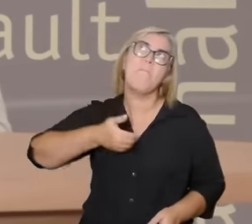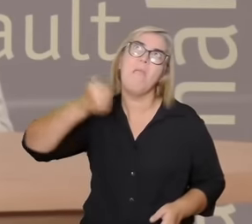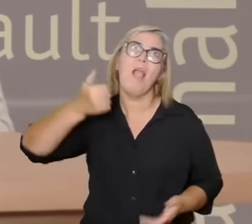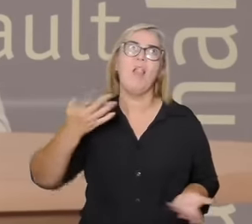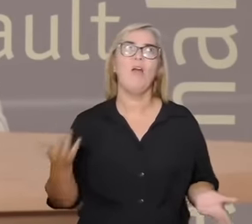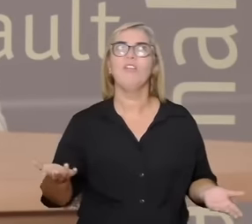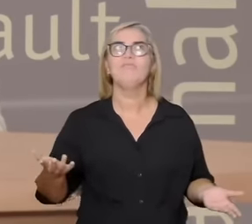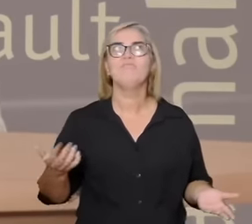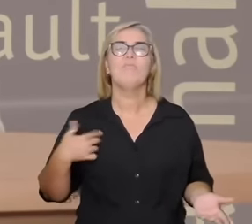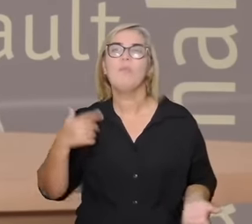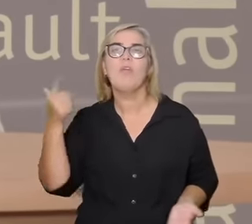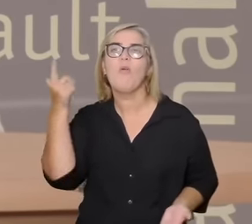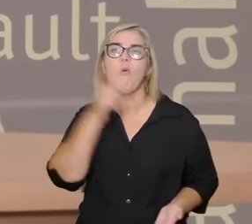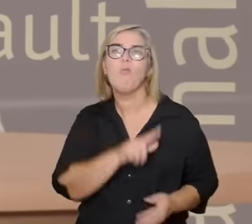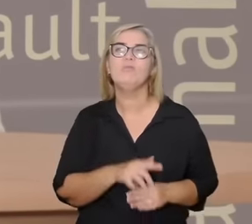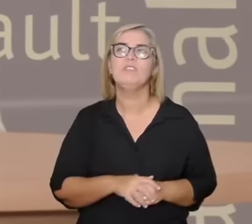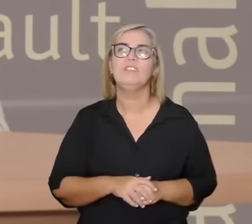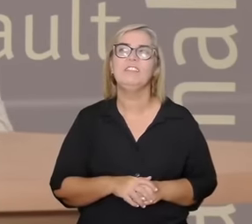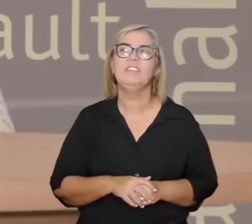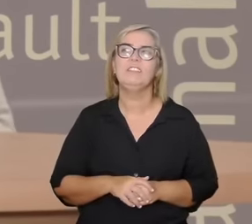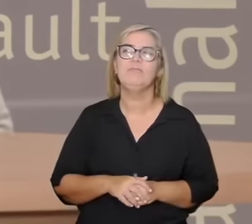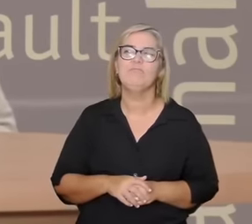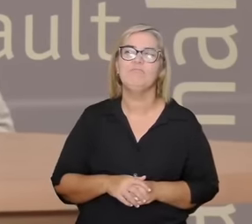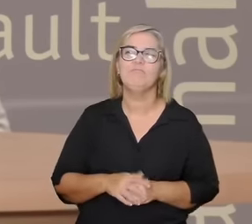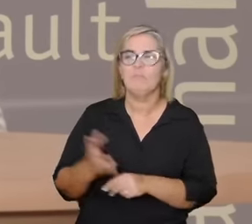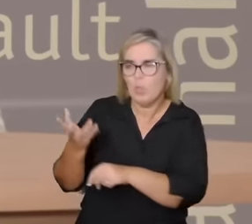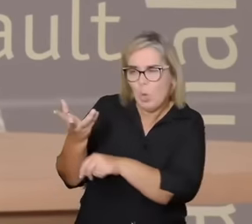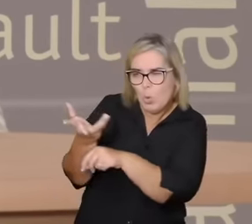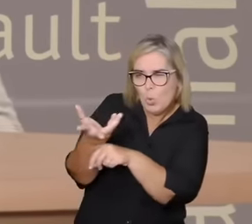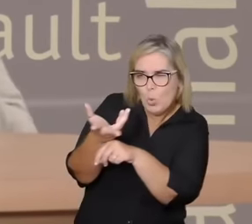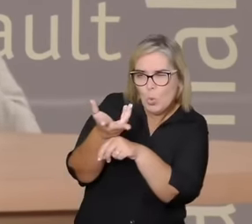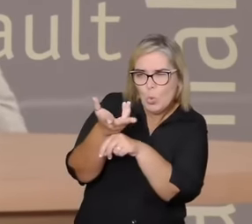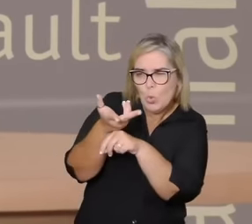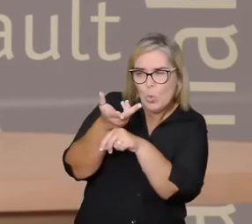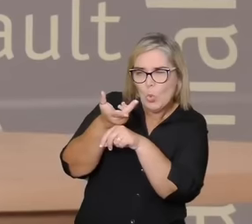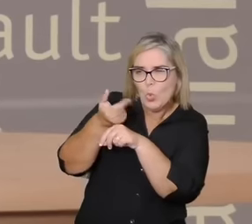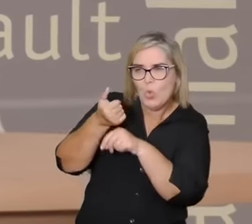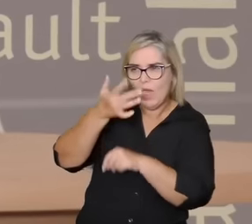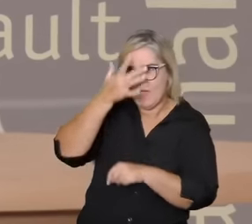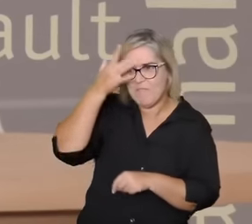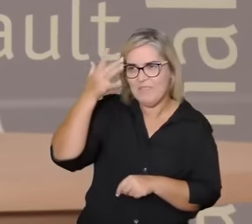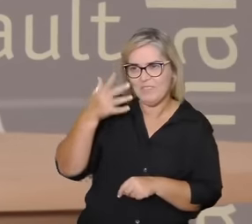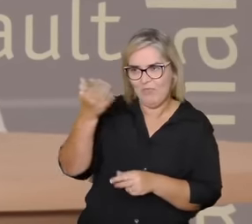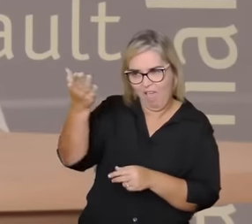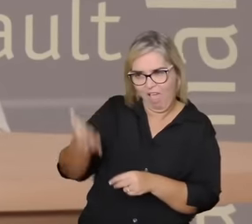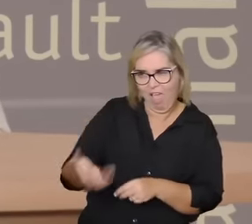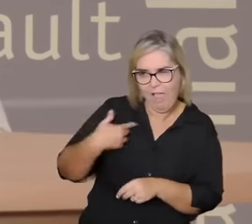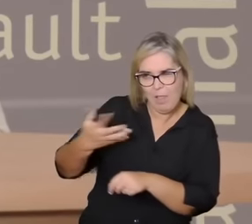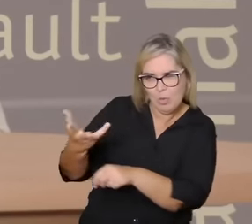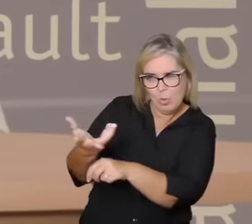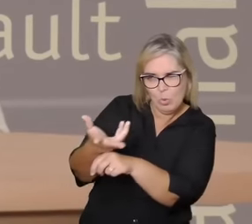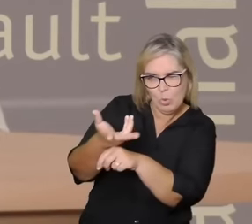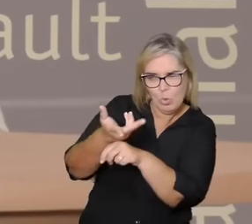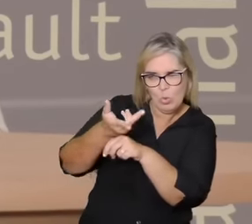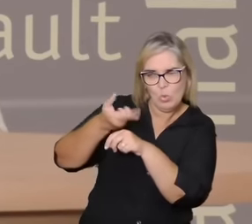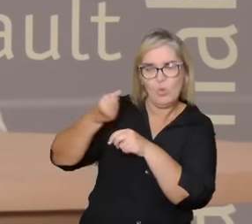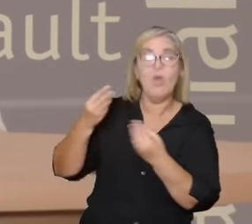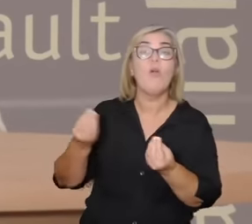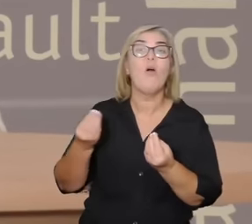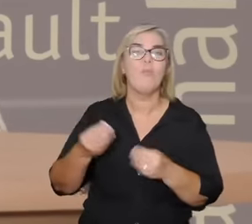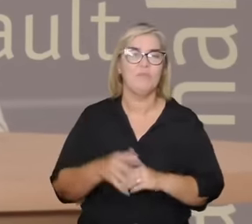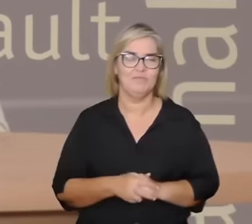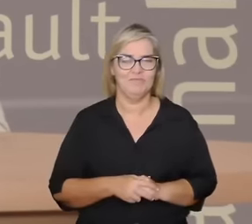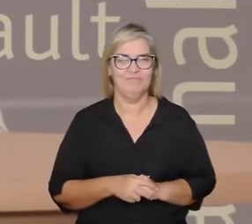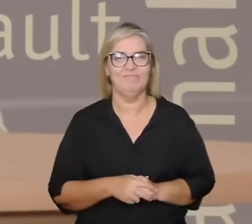conquistar a pessoa amada então começo a fazer uma outra coisa começo a mudar o comportamento eu queria chamar atenção